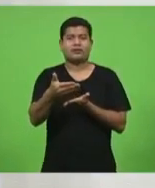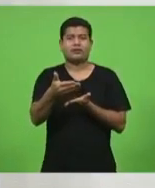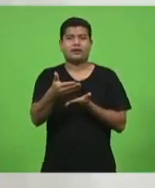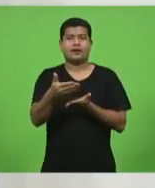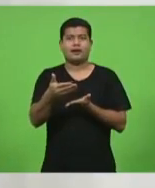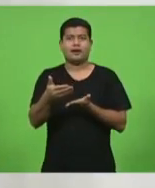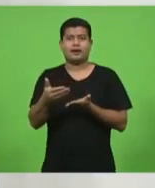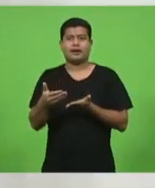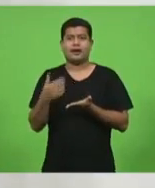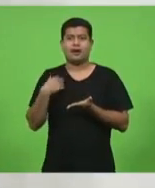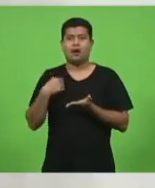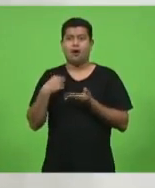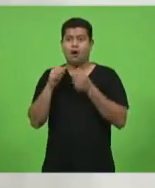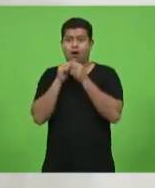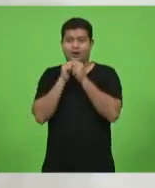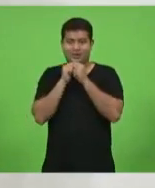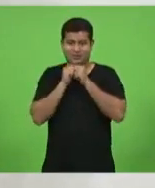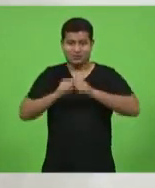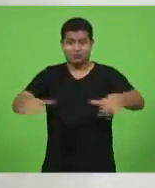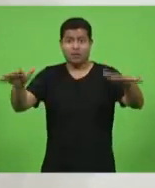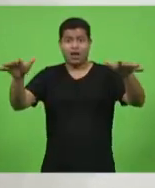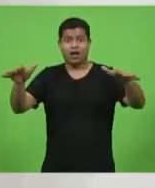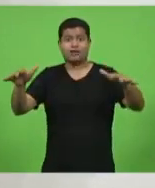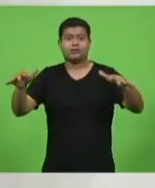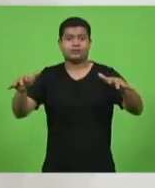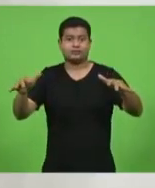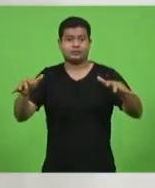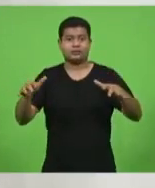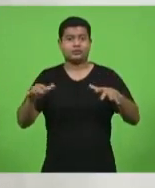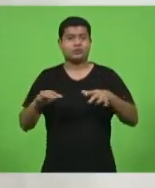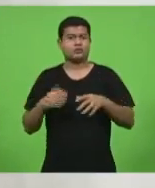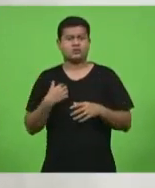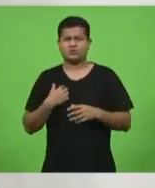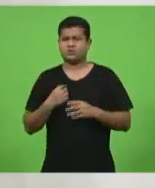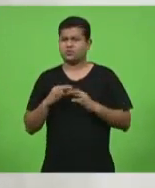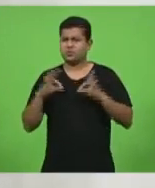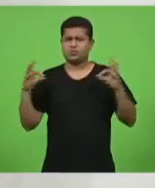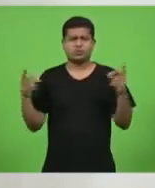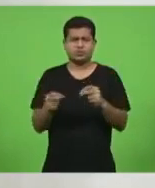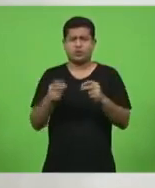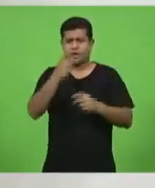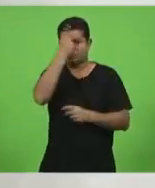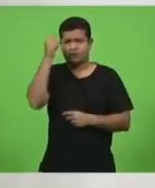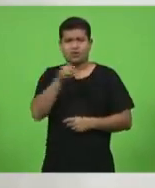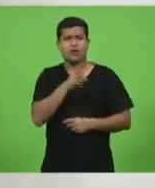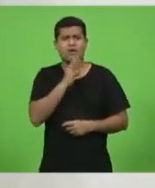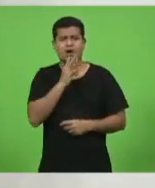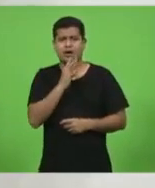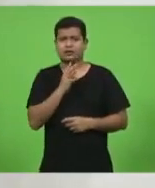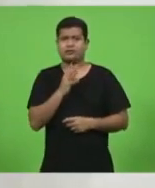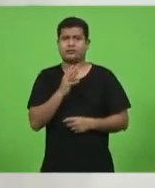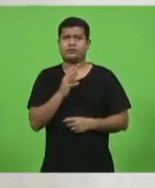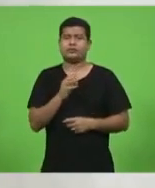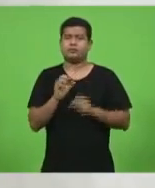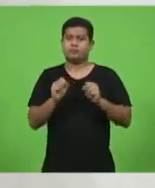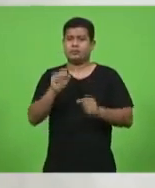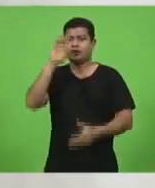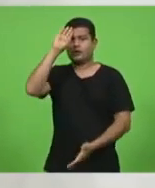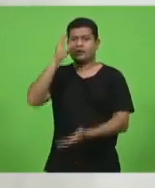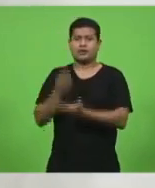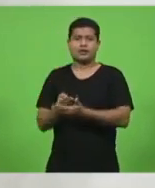espalhe essa notícia para o maior número de pessoas, pode acreditar, é fake.